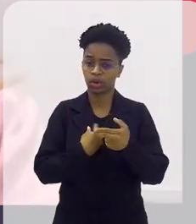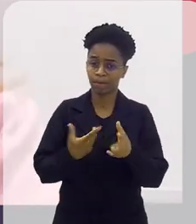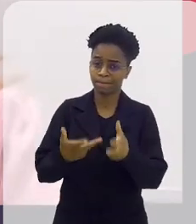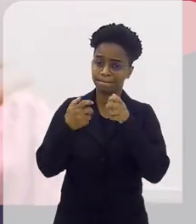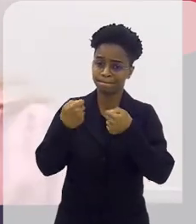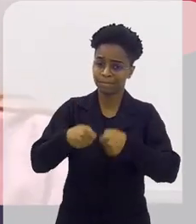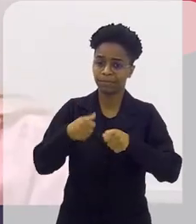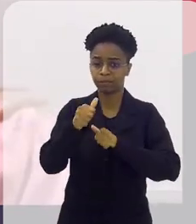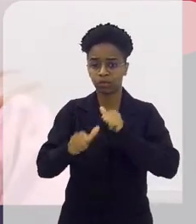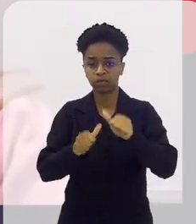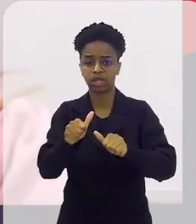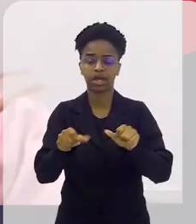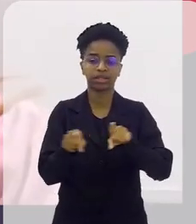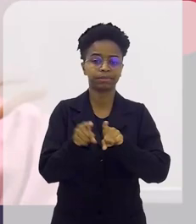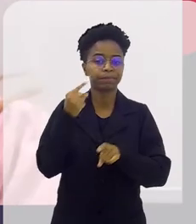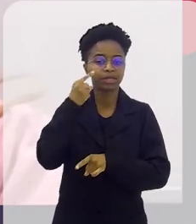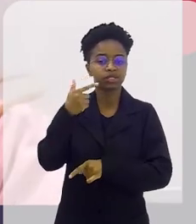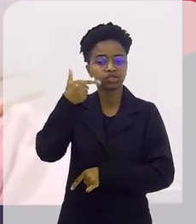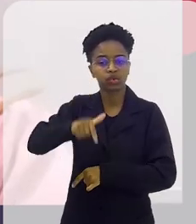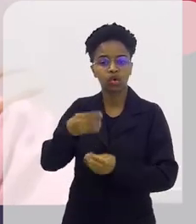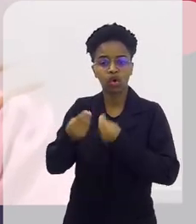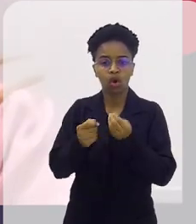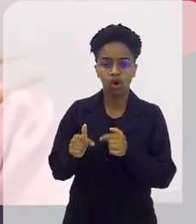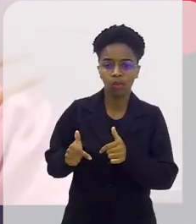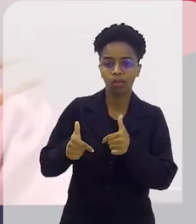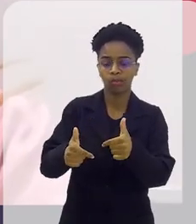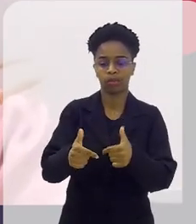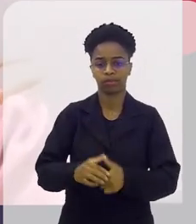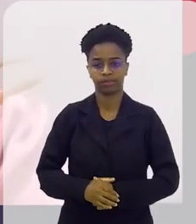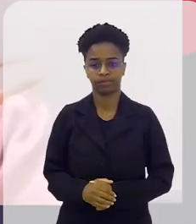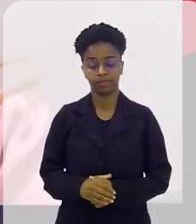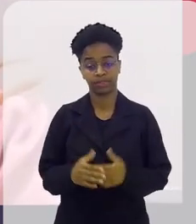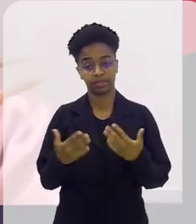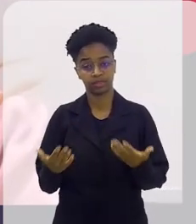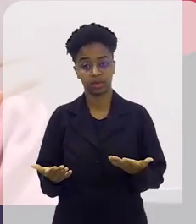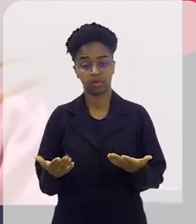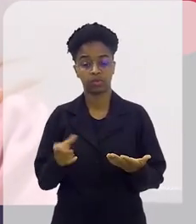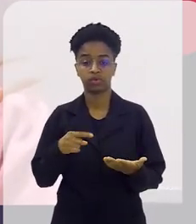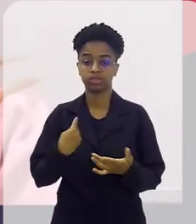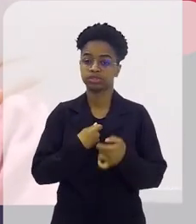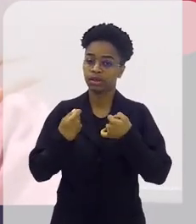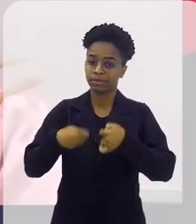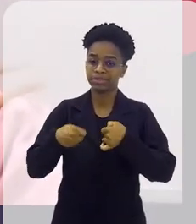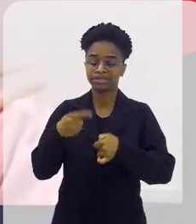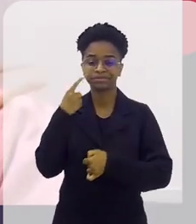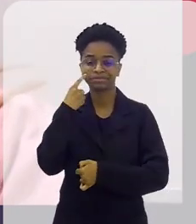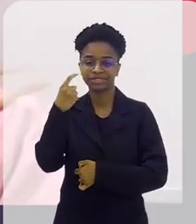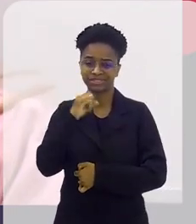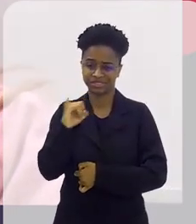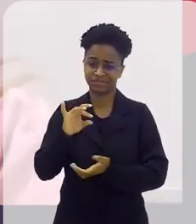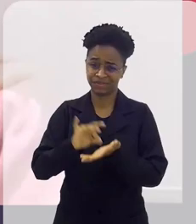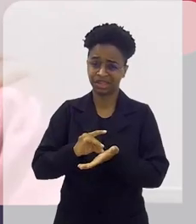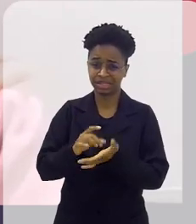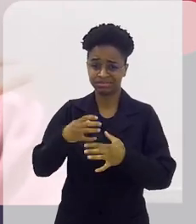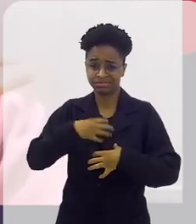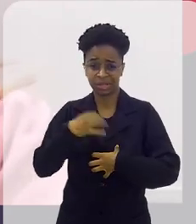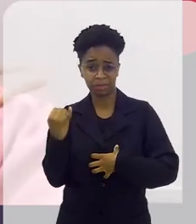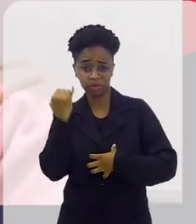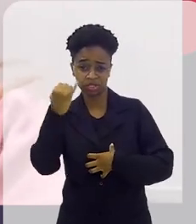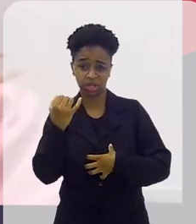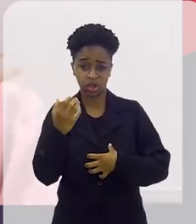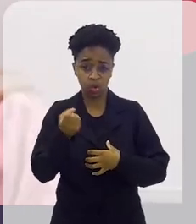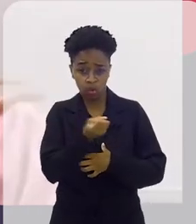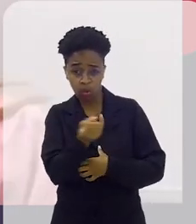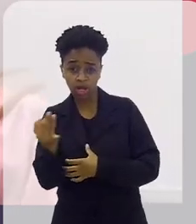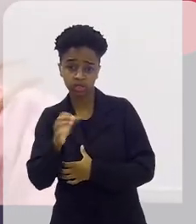já percebeu que a gente precisa mudar, repensar os nossos hábitos. Então, a gente precisa ver se a gente se importa mais com